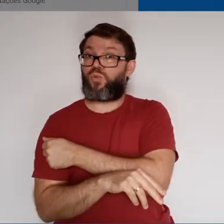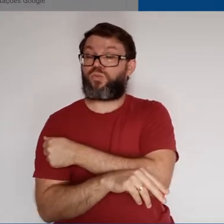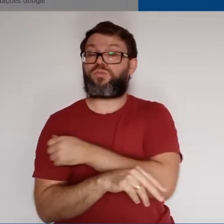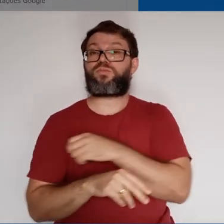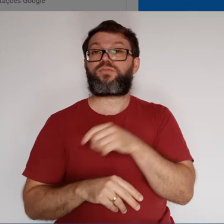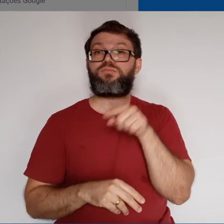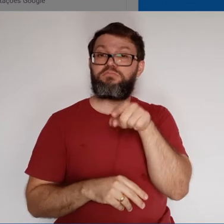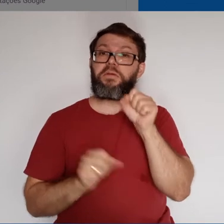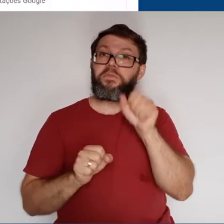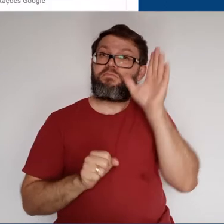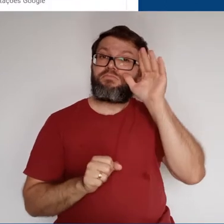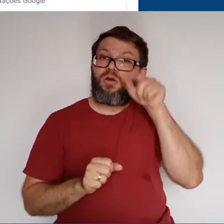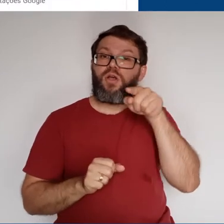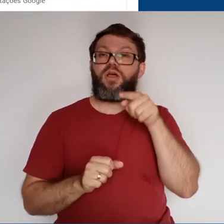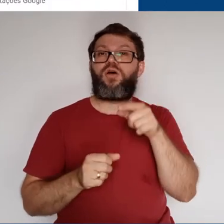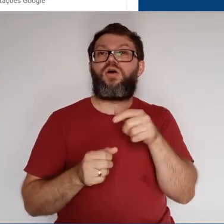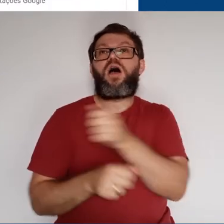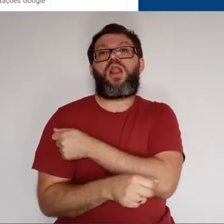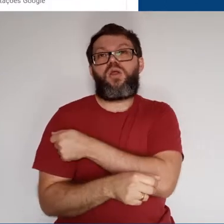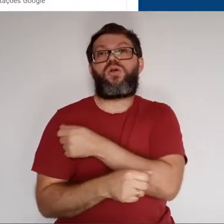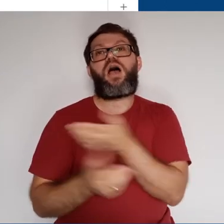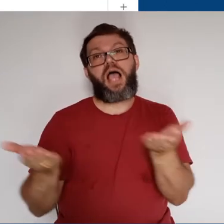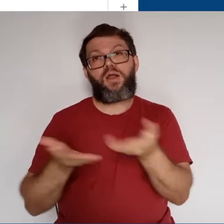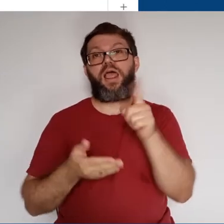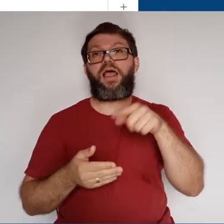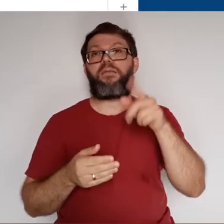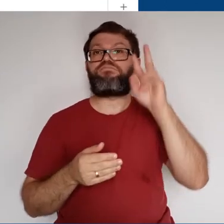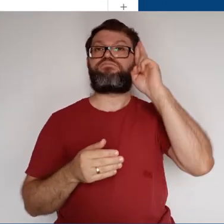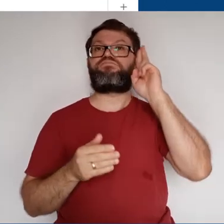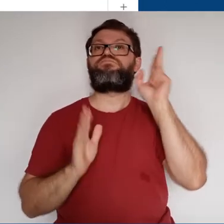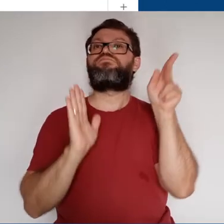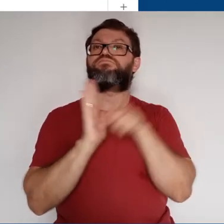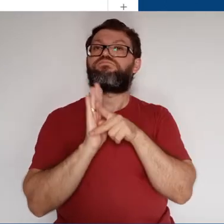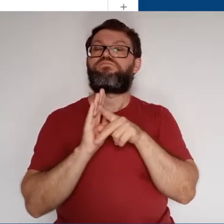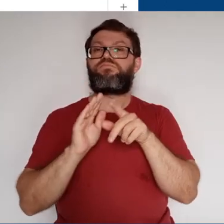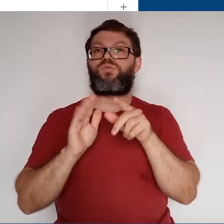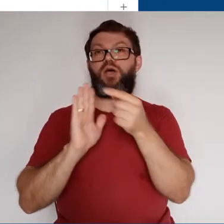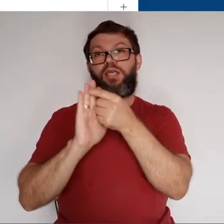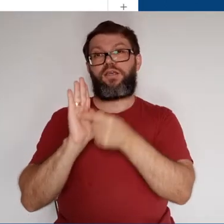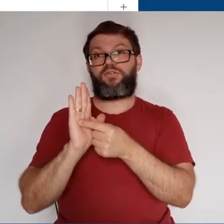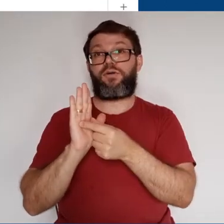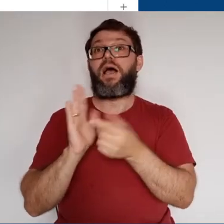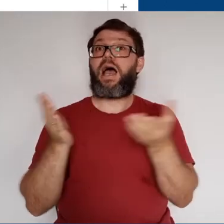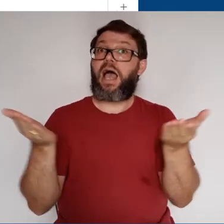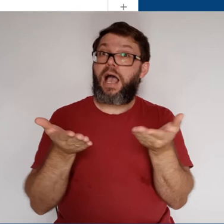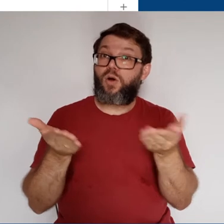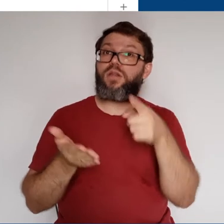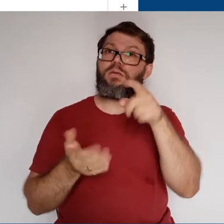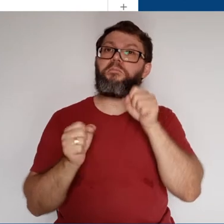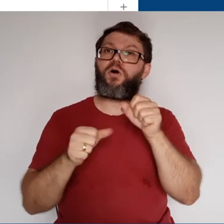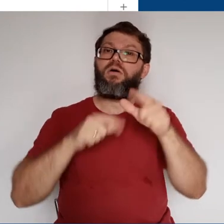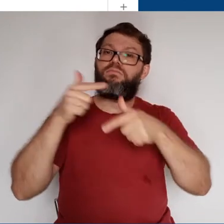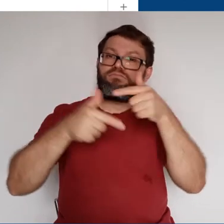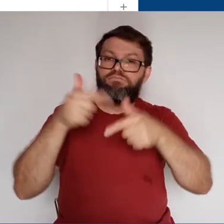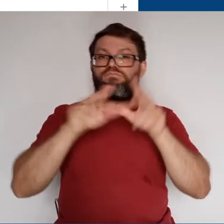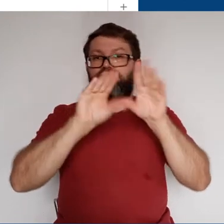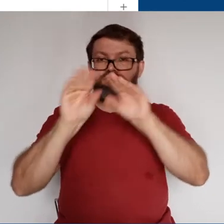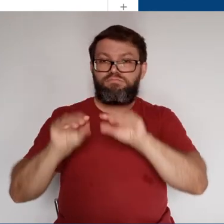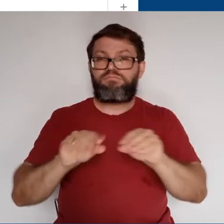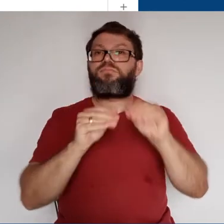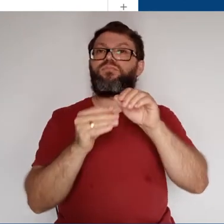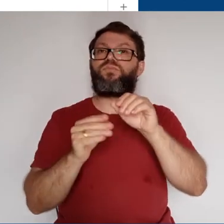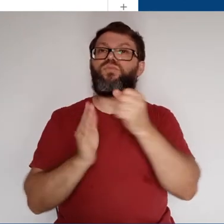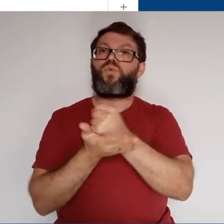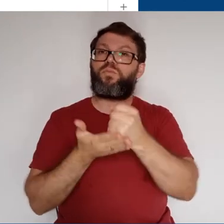aluno, depois de atualizar a página, você pode ver que o aluno voltou a ser o proprietário. Agora, você